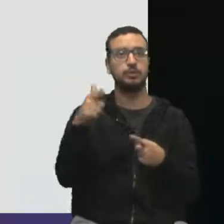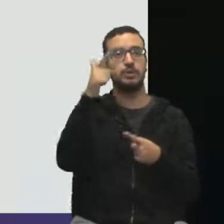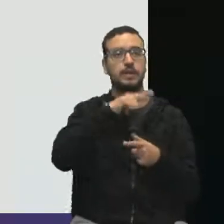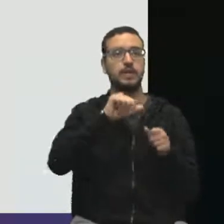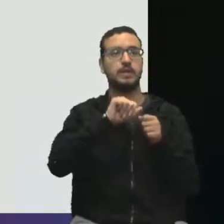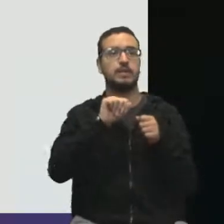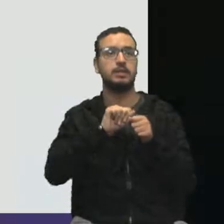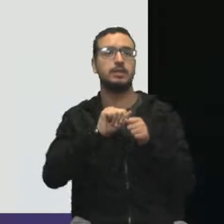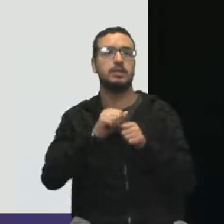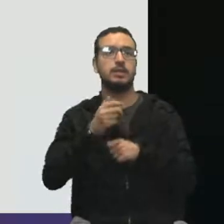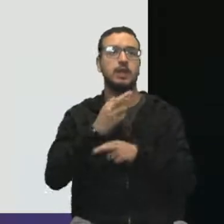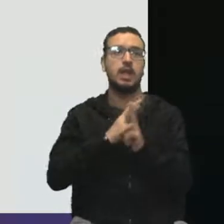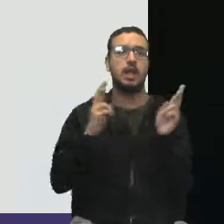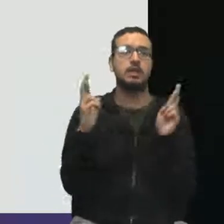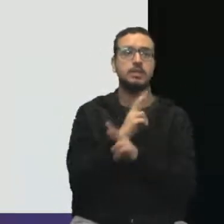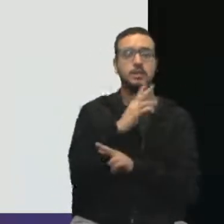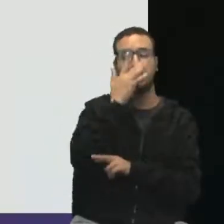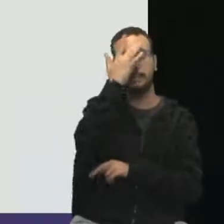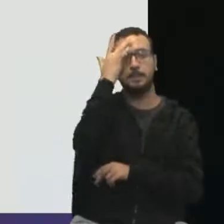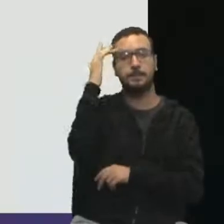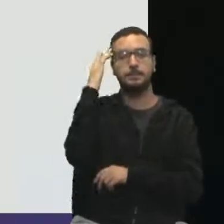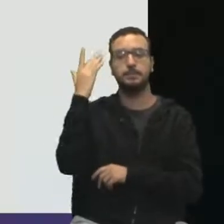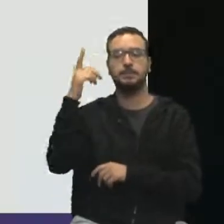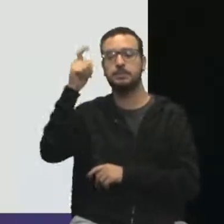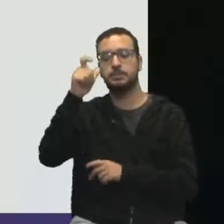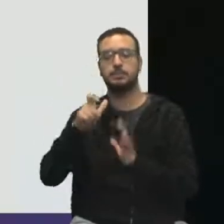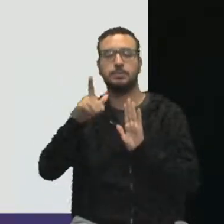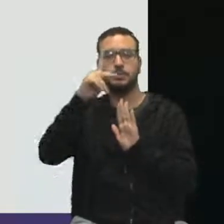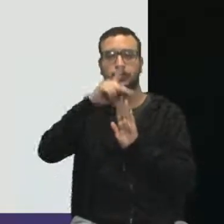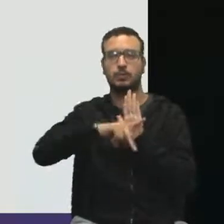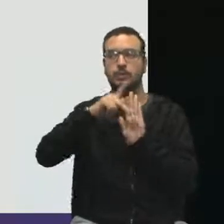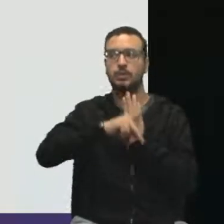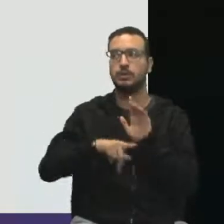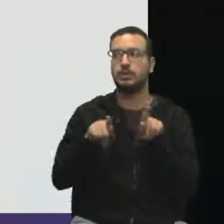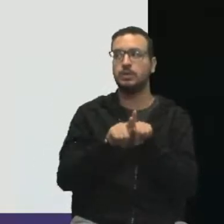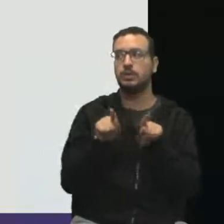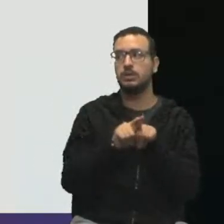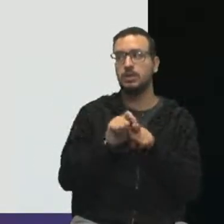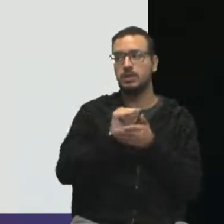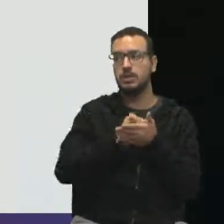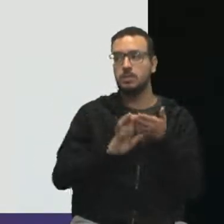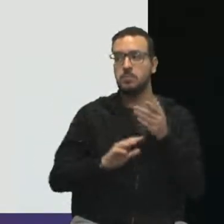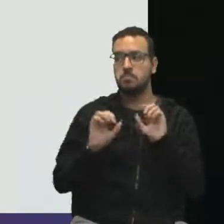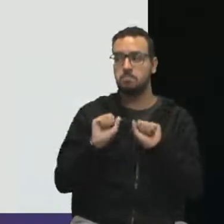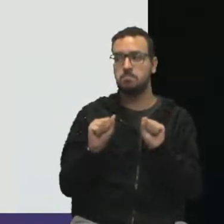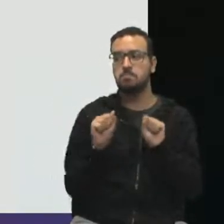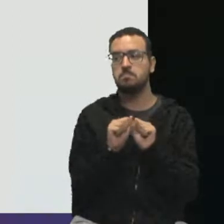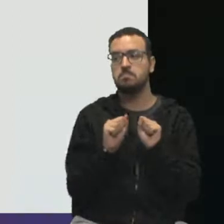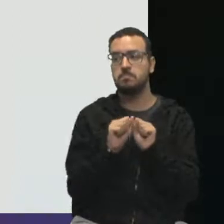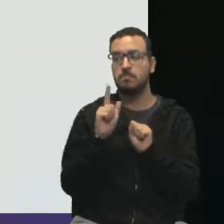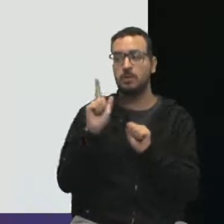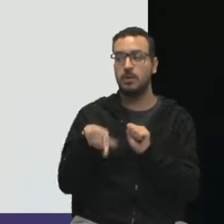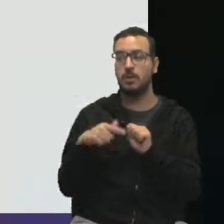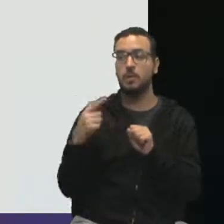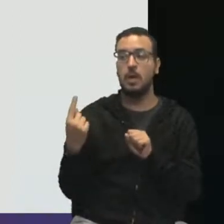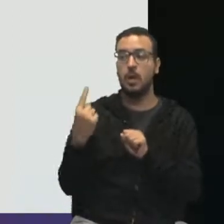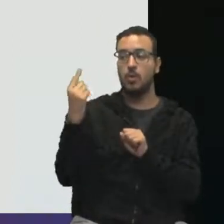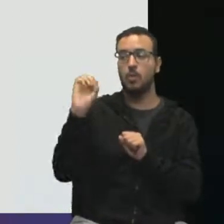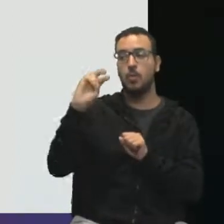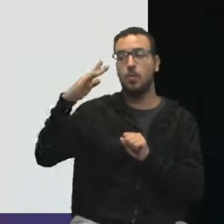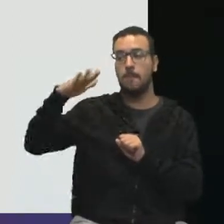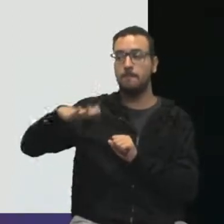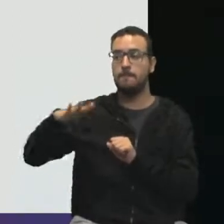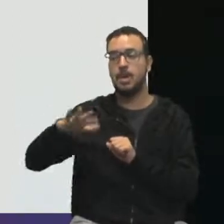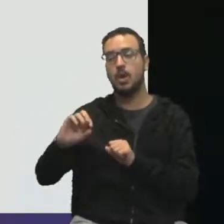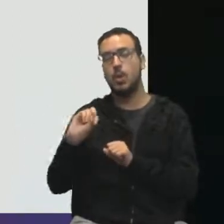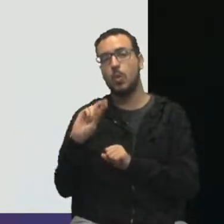entre as pessoas do projeto e as atividades que ela vai desempenhar. E eu posso fazer isso tanto no alto como no baixo e também